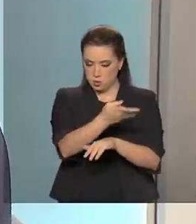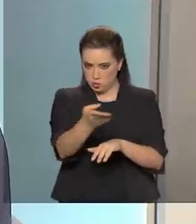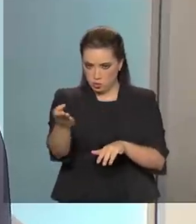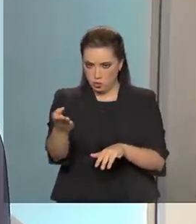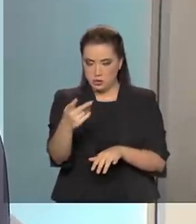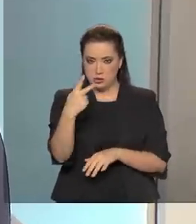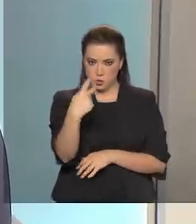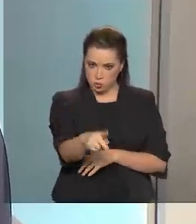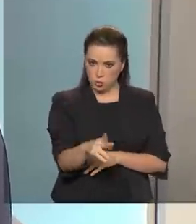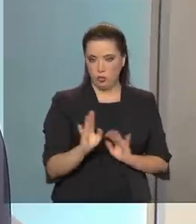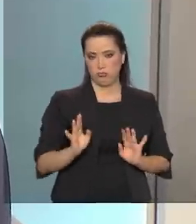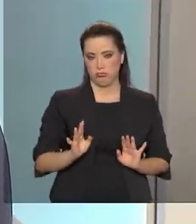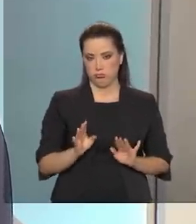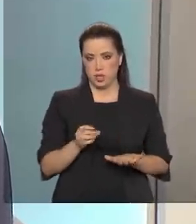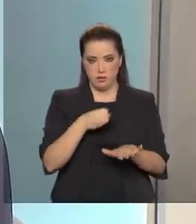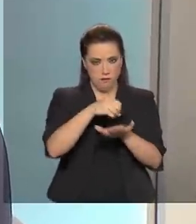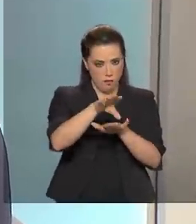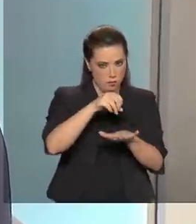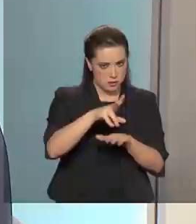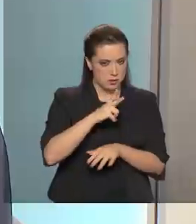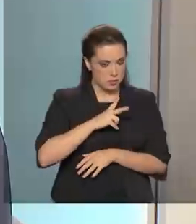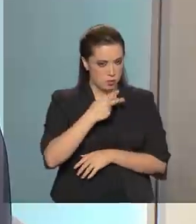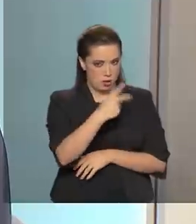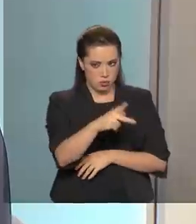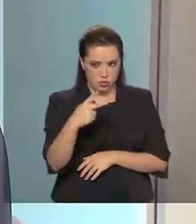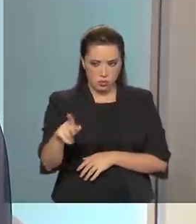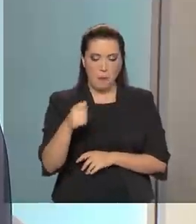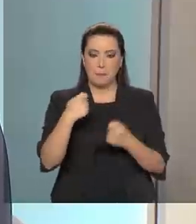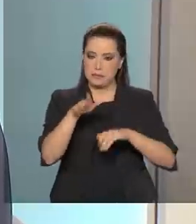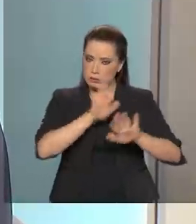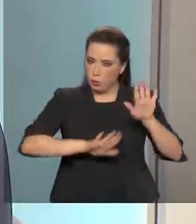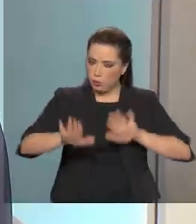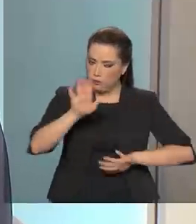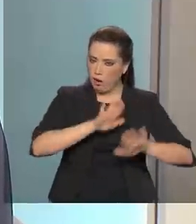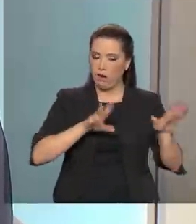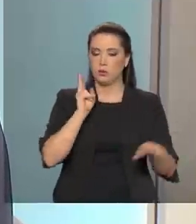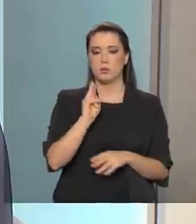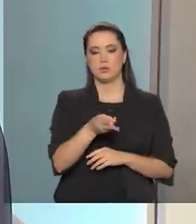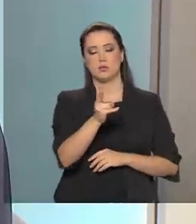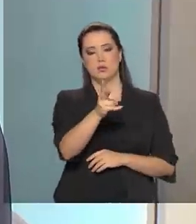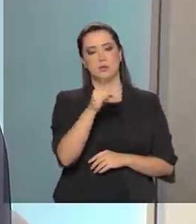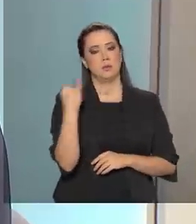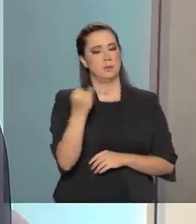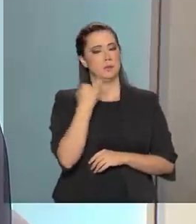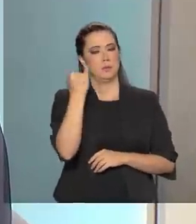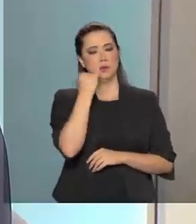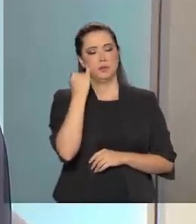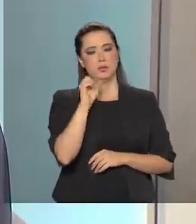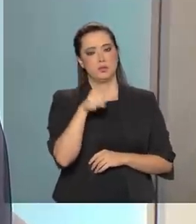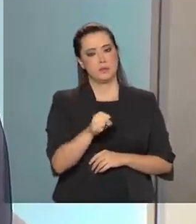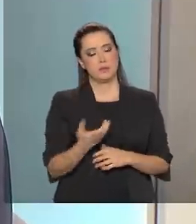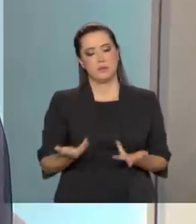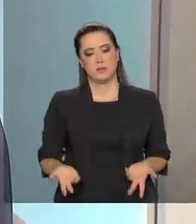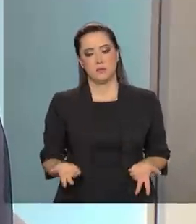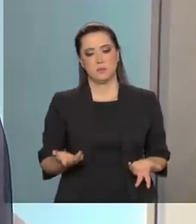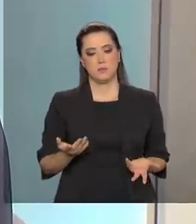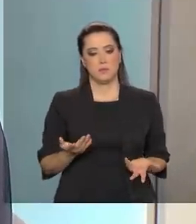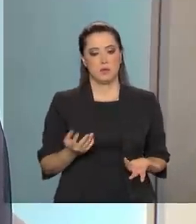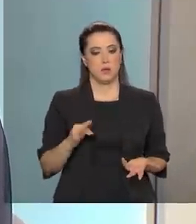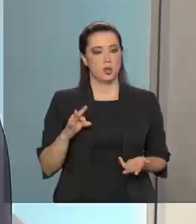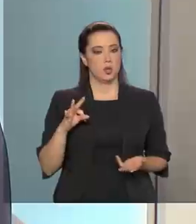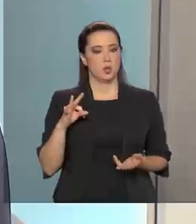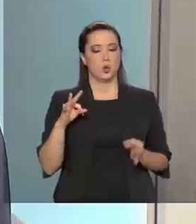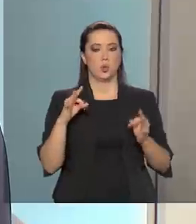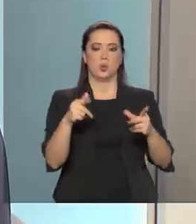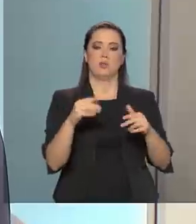dados são seus. Cuide bem deles, vamos dizer, é algo muito valioso. É, todas